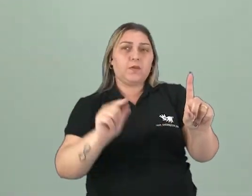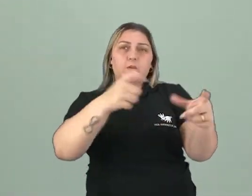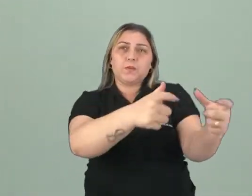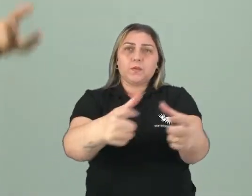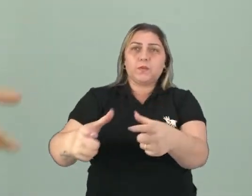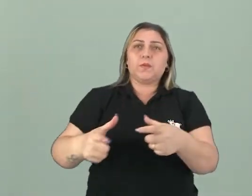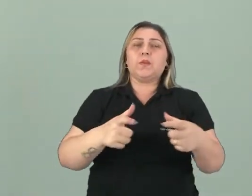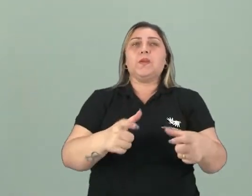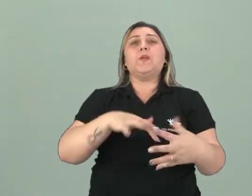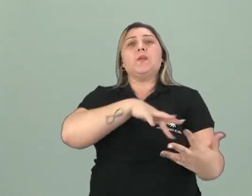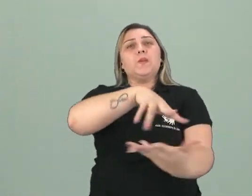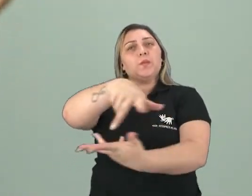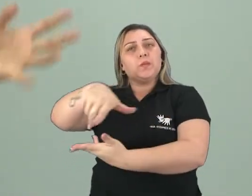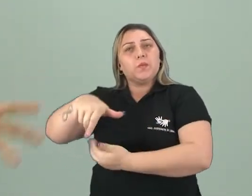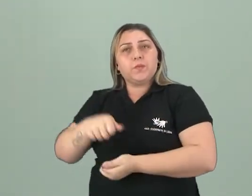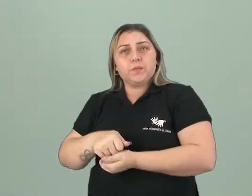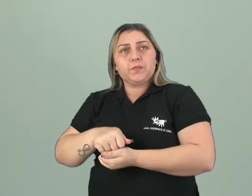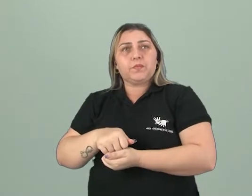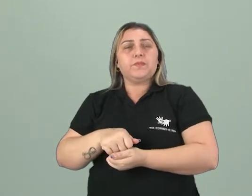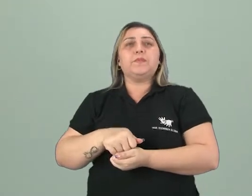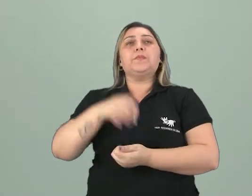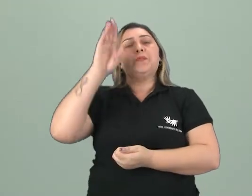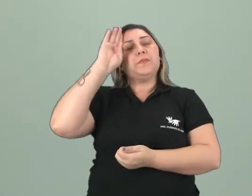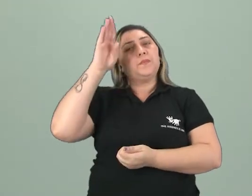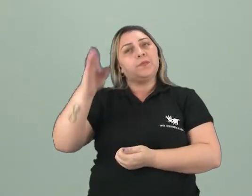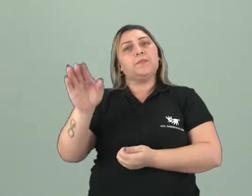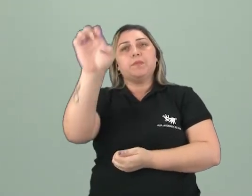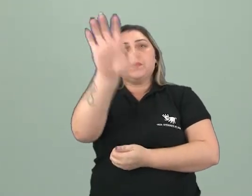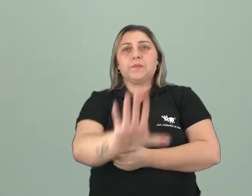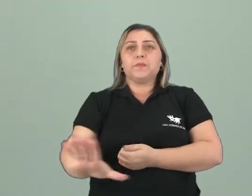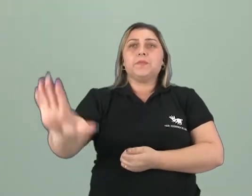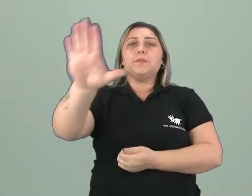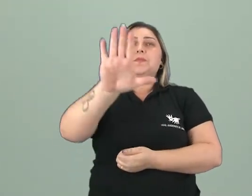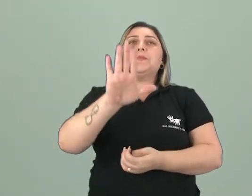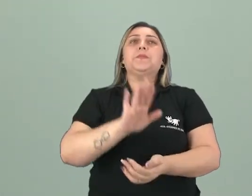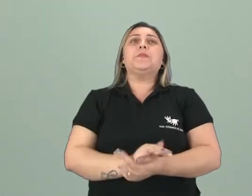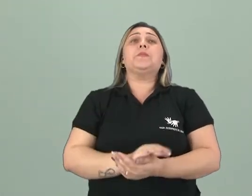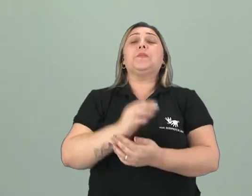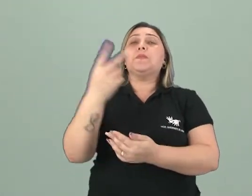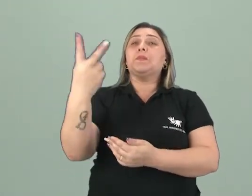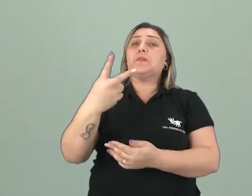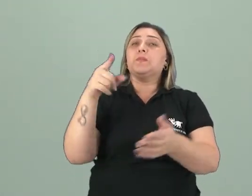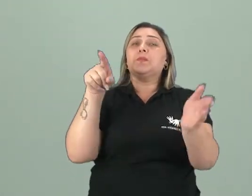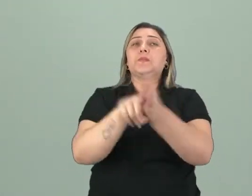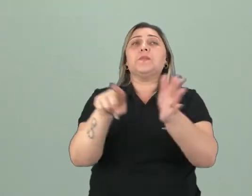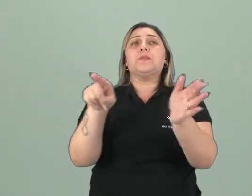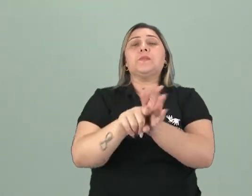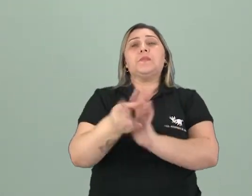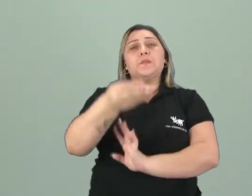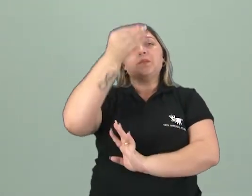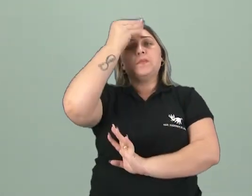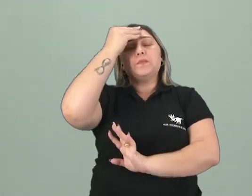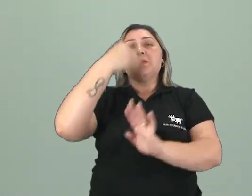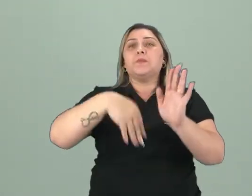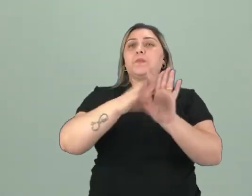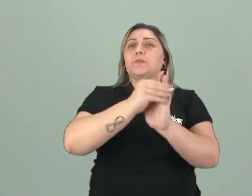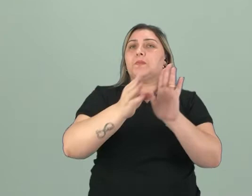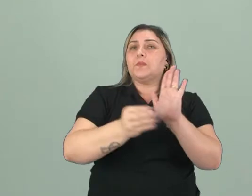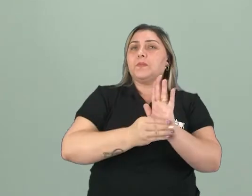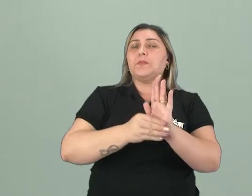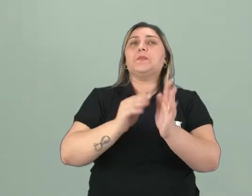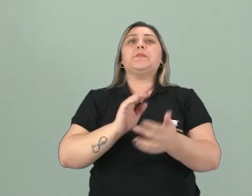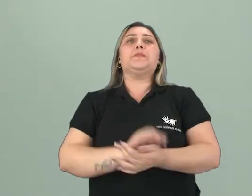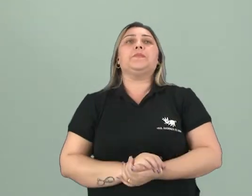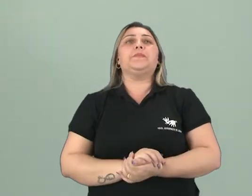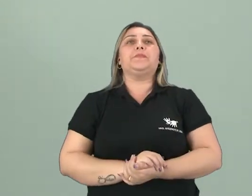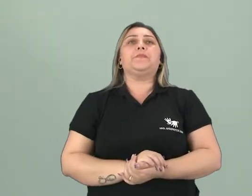lugares do mundo, e principalmente da Europa. E aí vamos fazer agora duas questões para melhor fixar esse